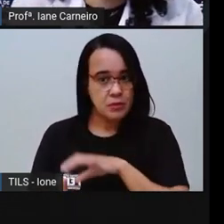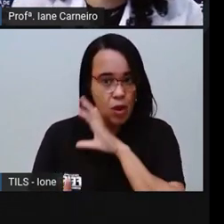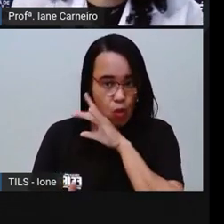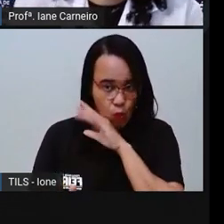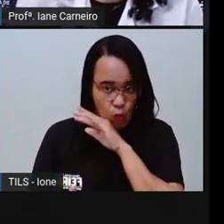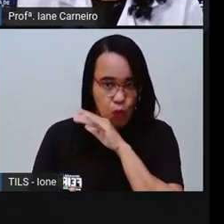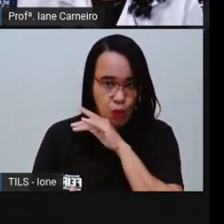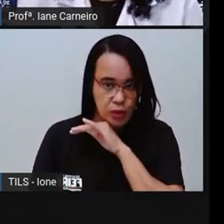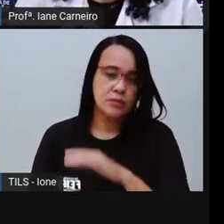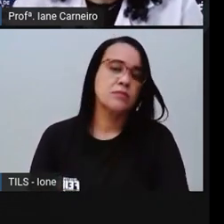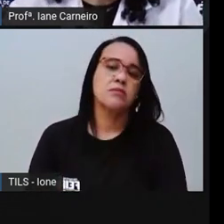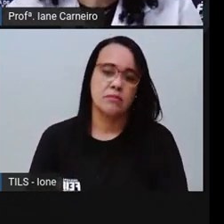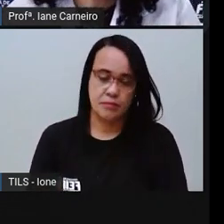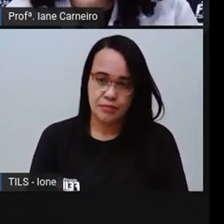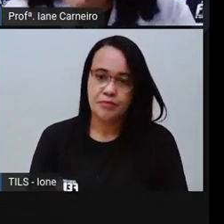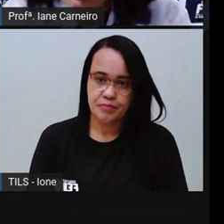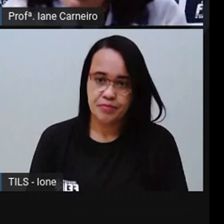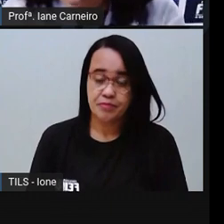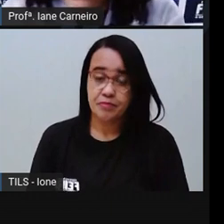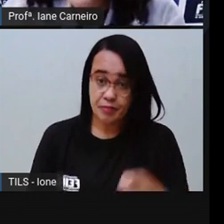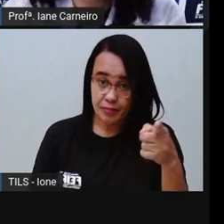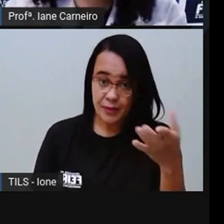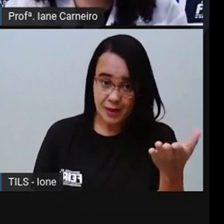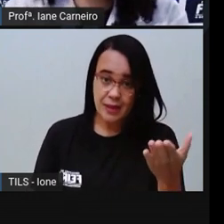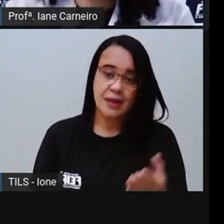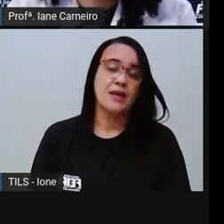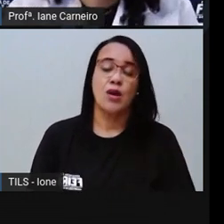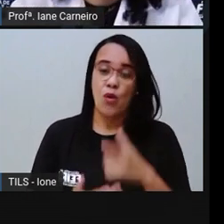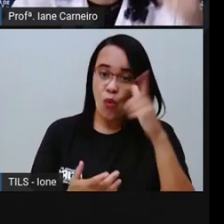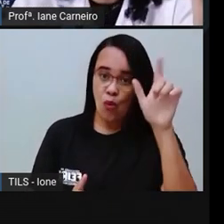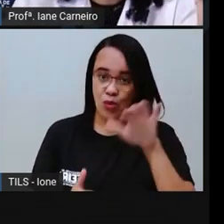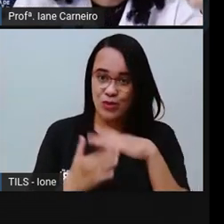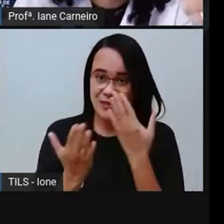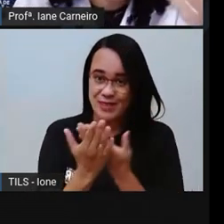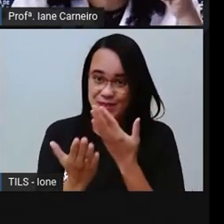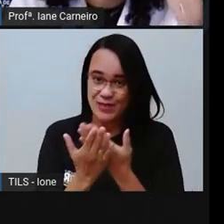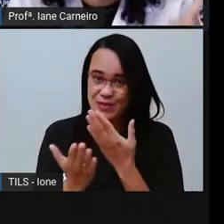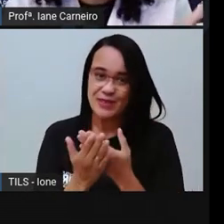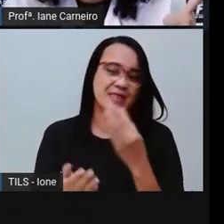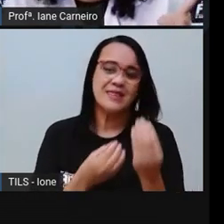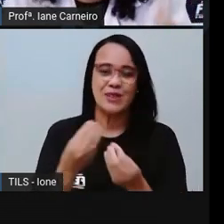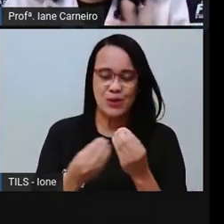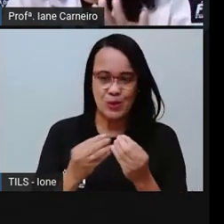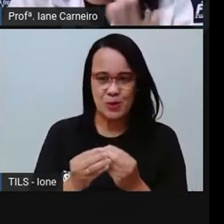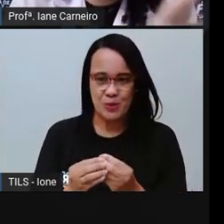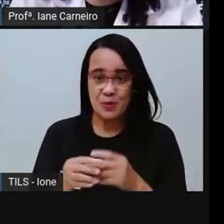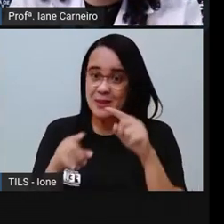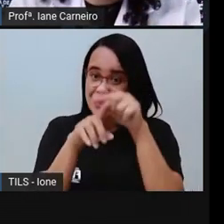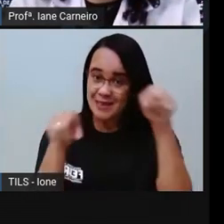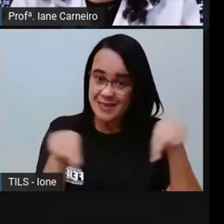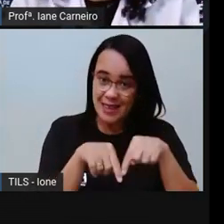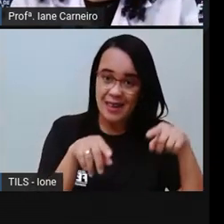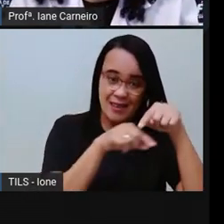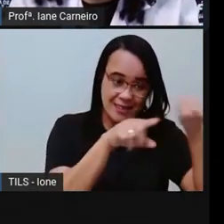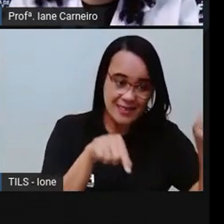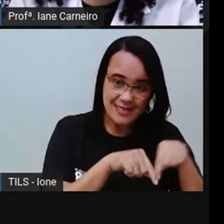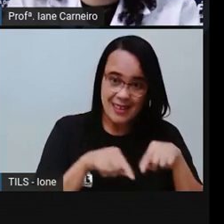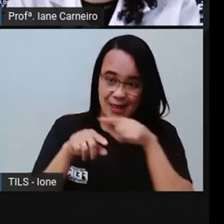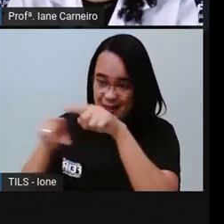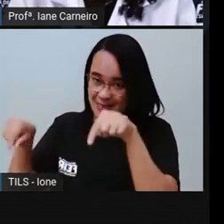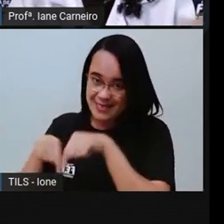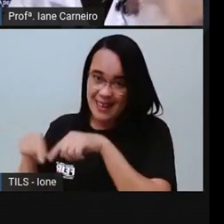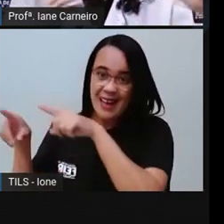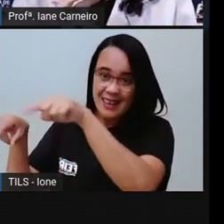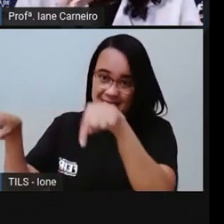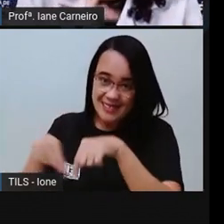O outro ambiente, ó, a escola. Então, na escola tem diversas salas, né? Essa é uma diferencial da